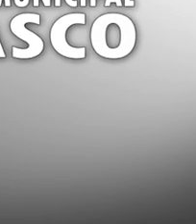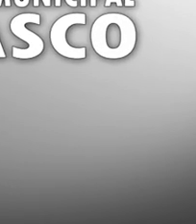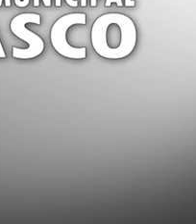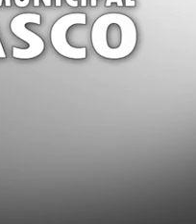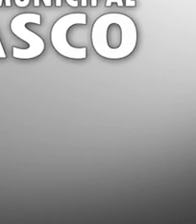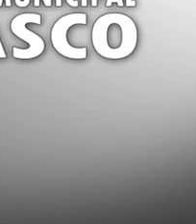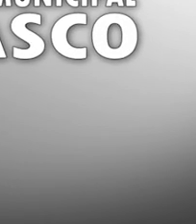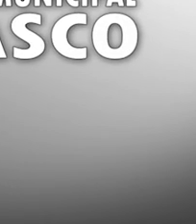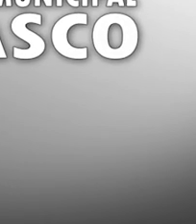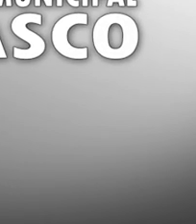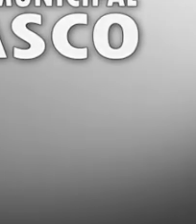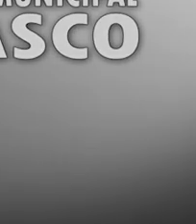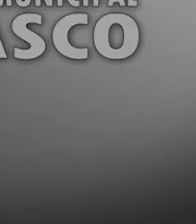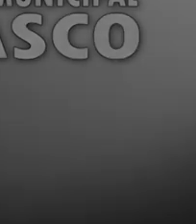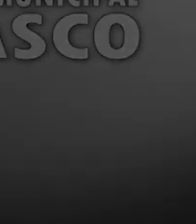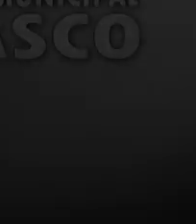e a todos